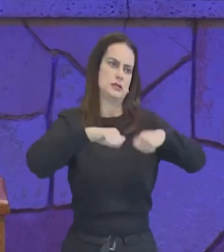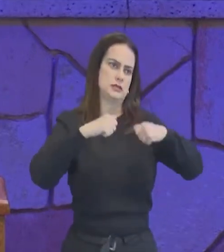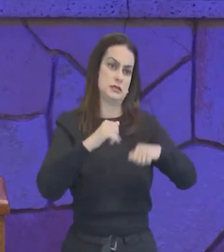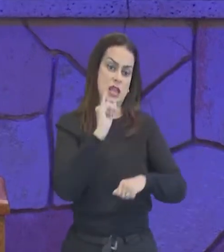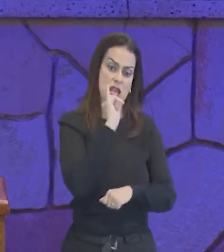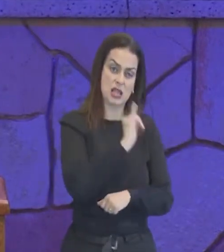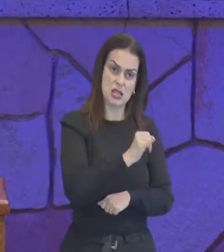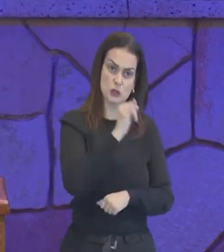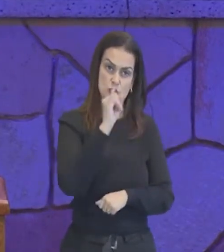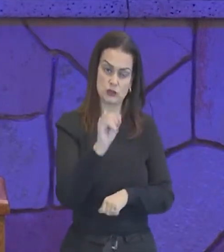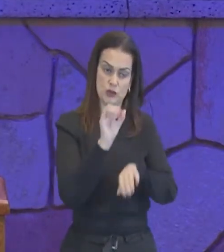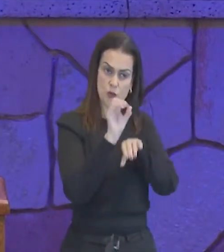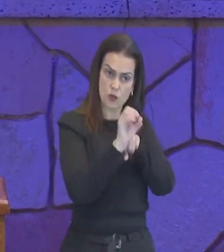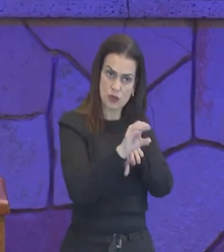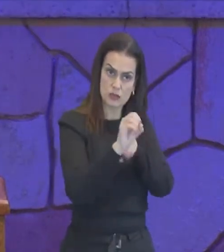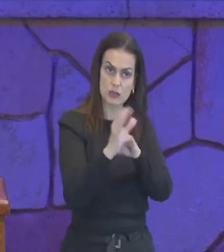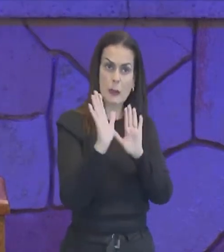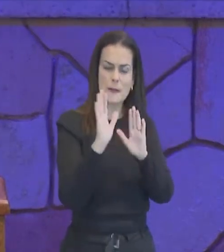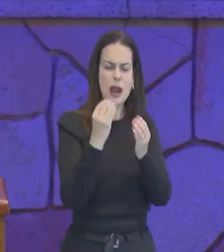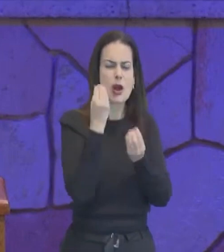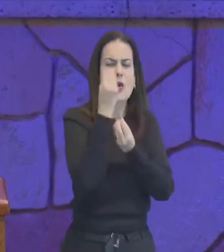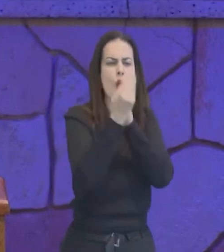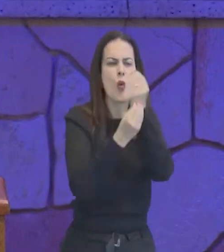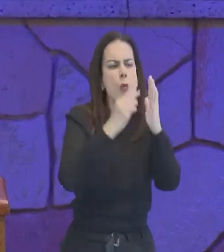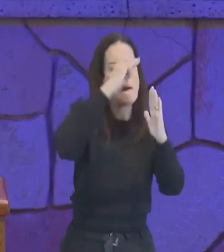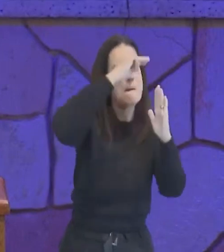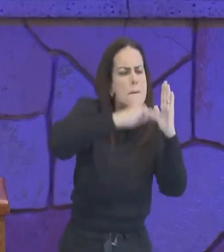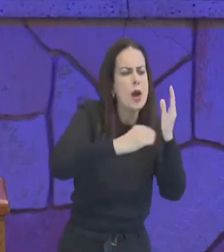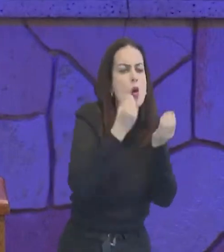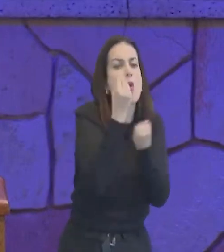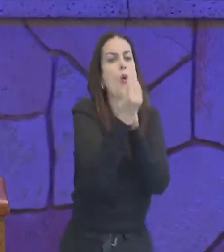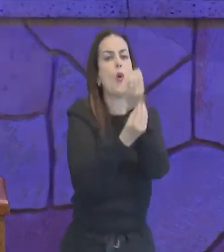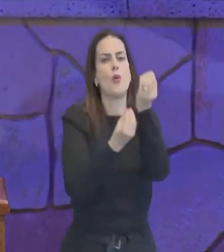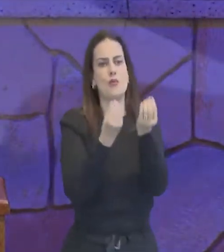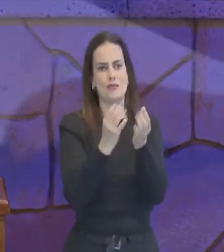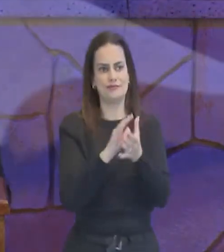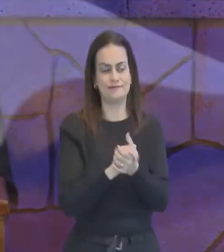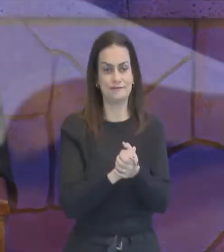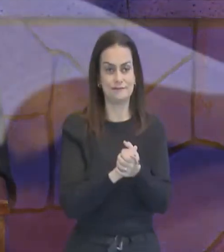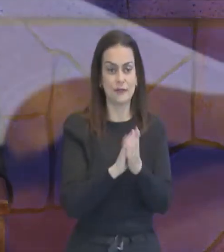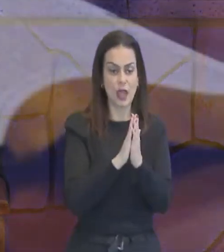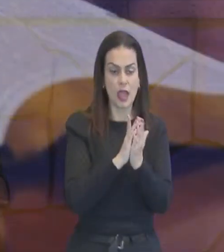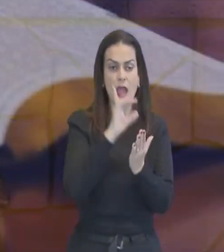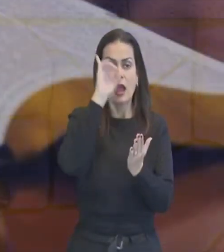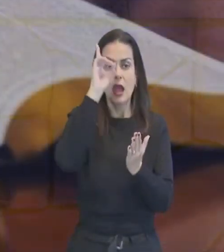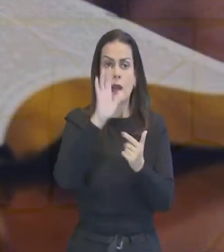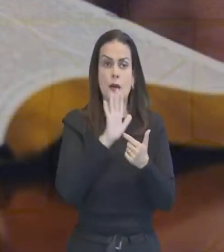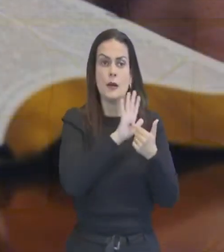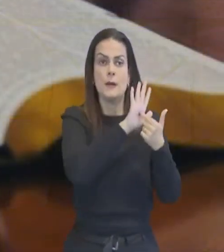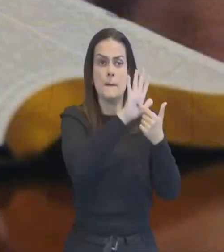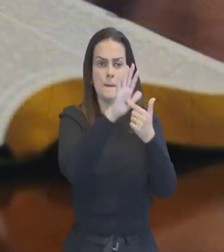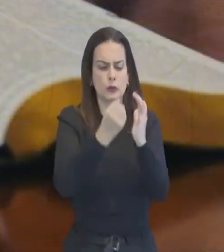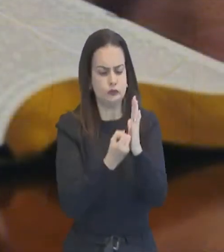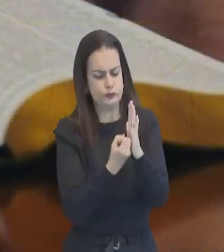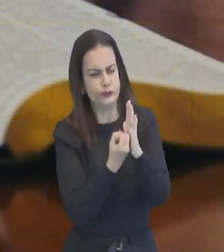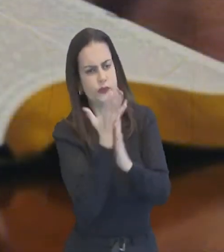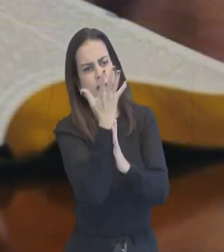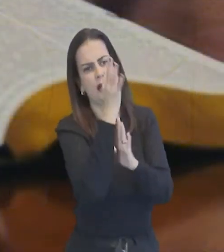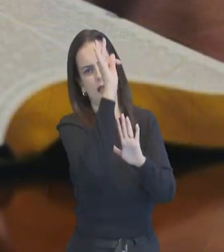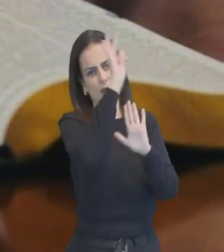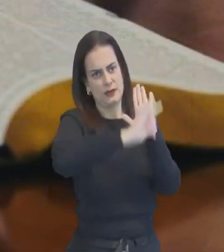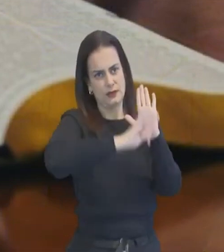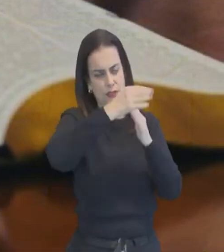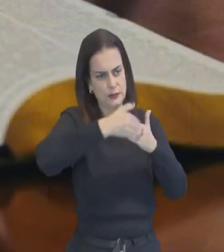instrução, ensino, mas como? De que maneira? A Bíblia nos mostra, inúmeros textos a partir,